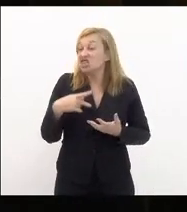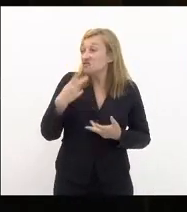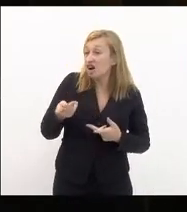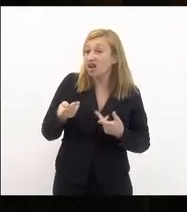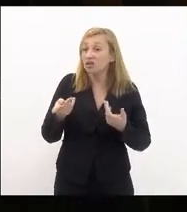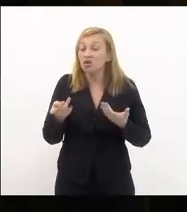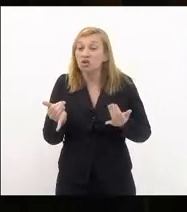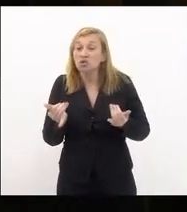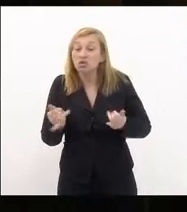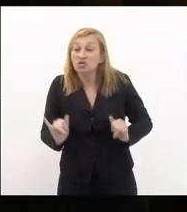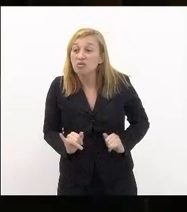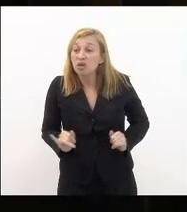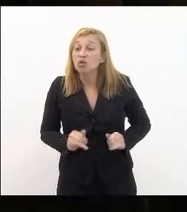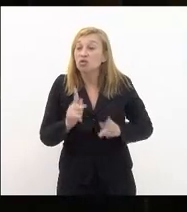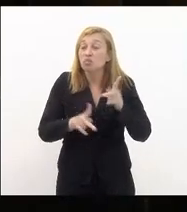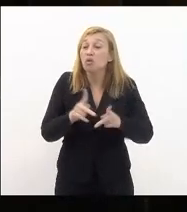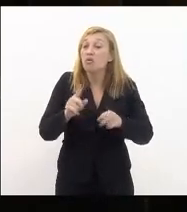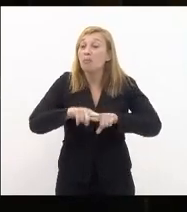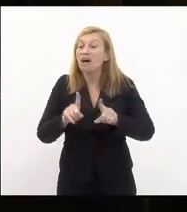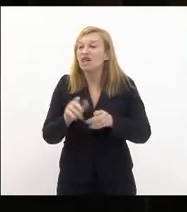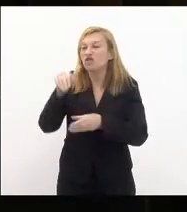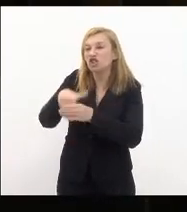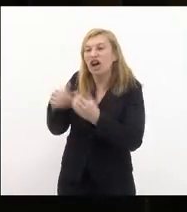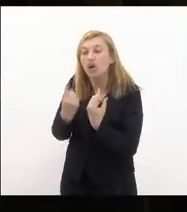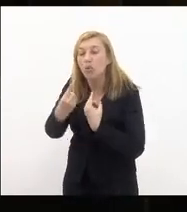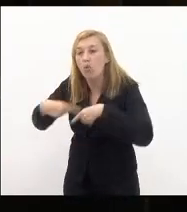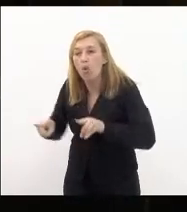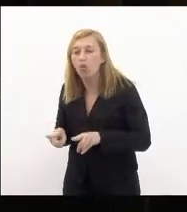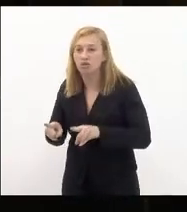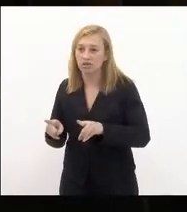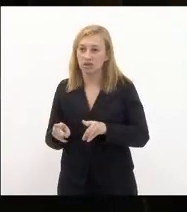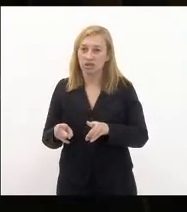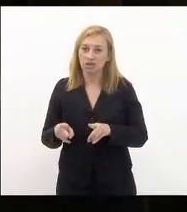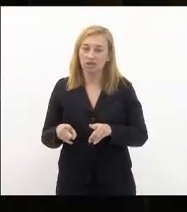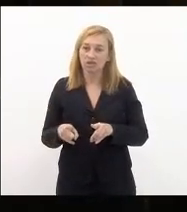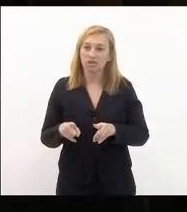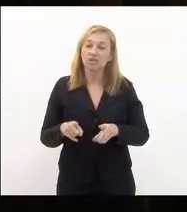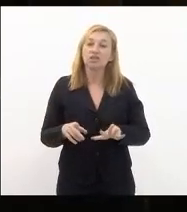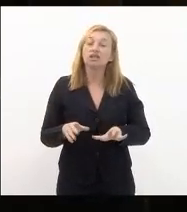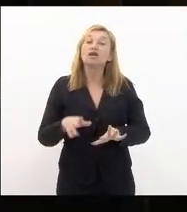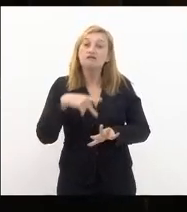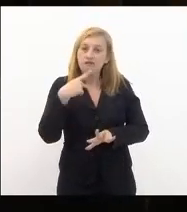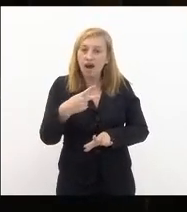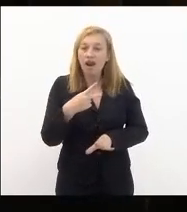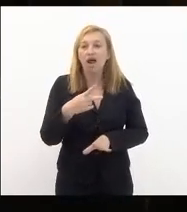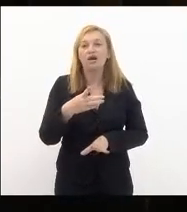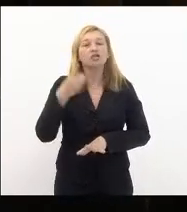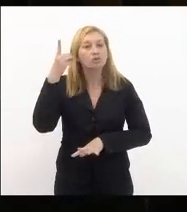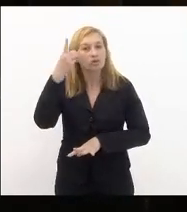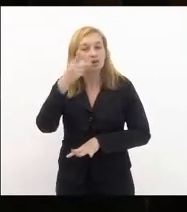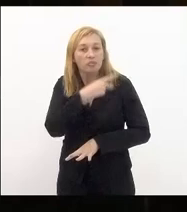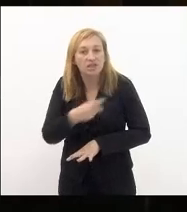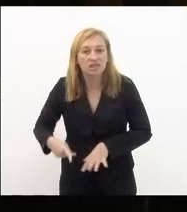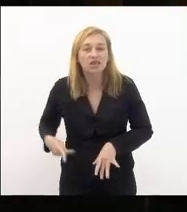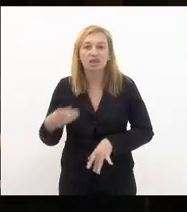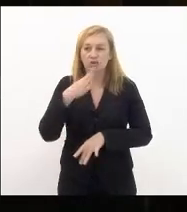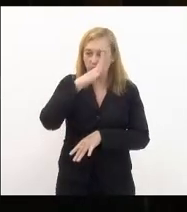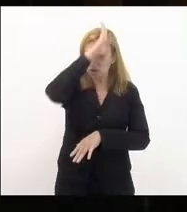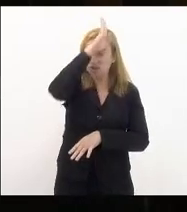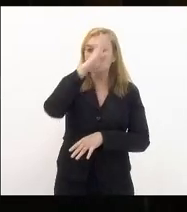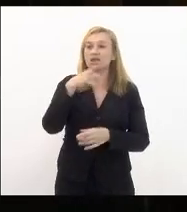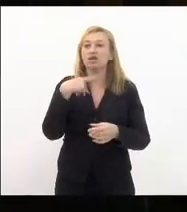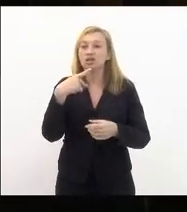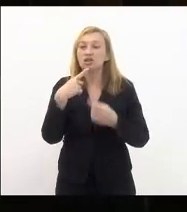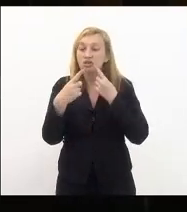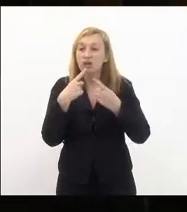votaram contra essa nova modelagem bem sucedida e citada pelo presidente Bolsonaro no seu discurso épico na ONU